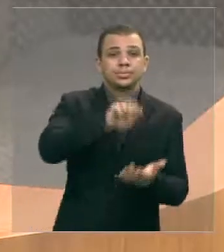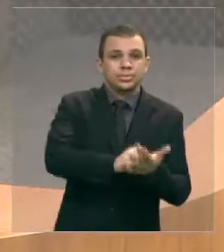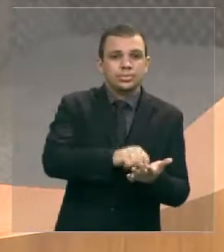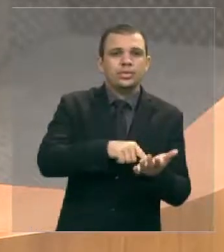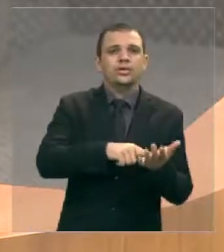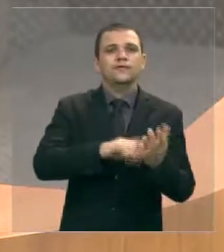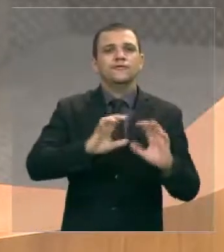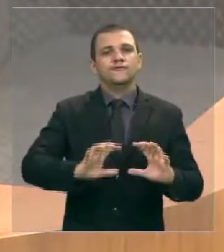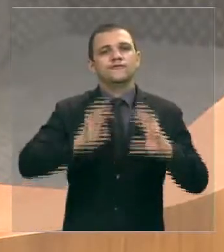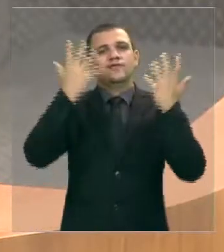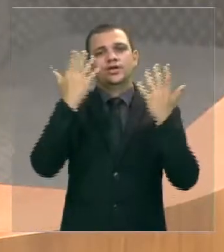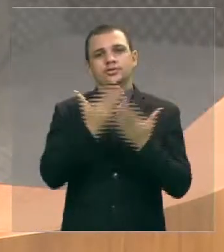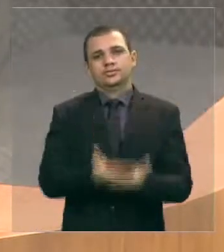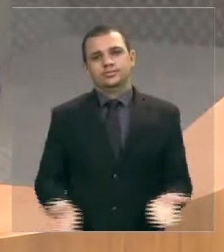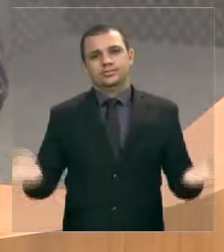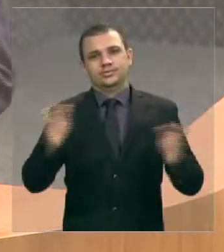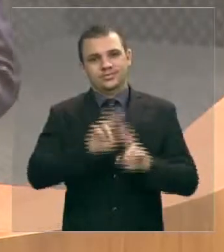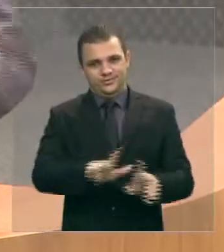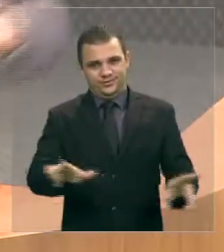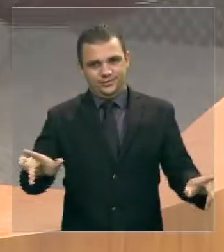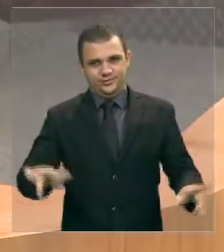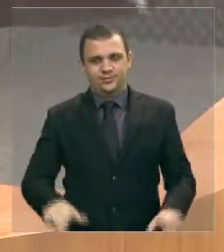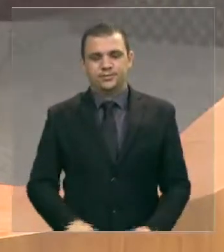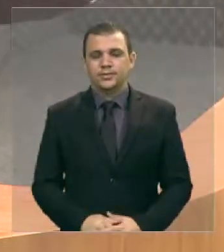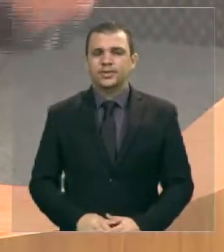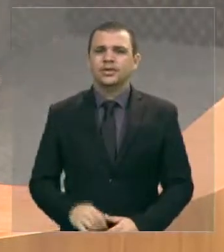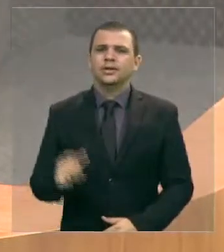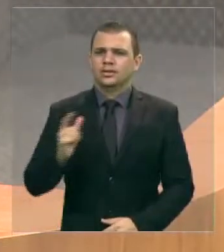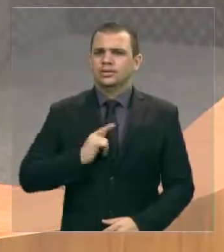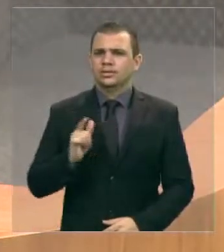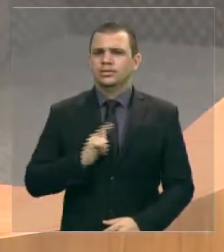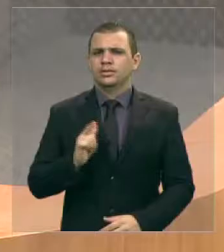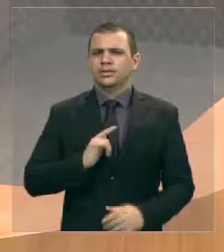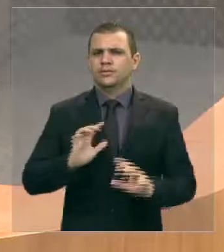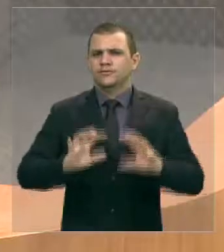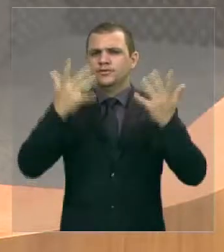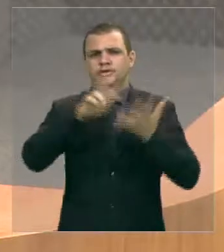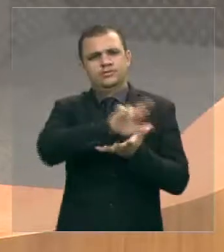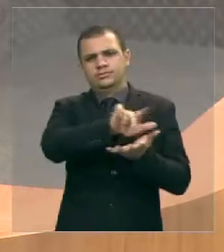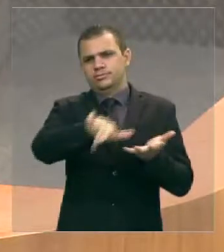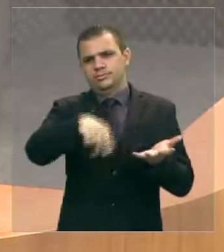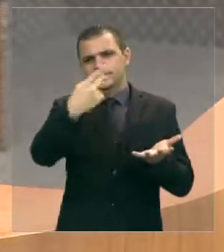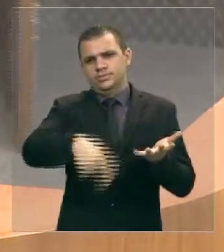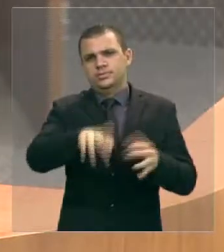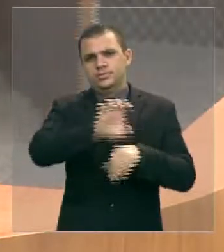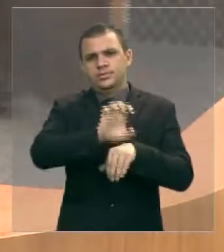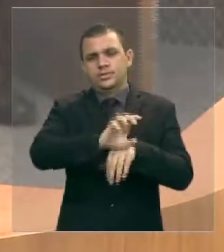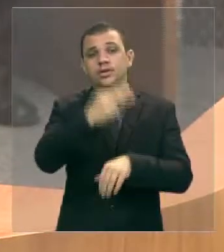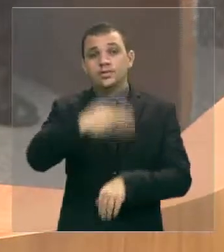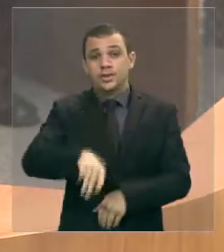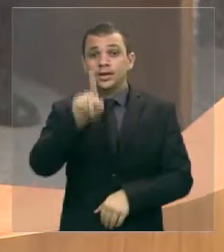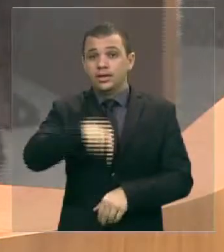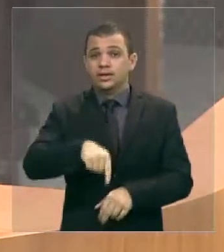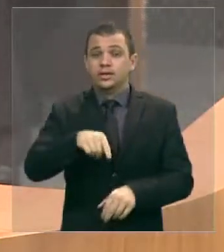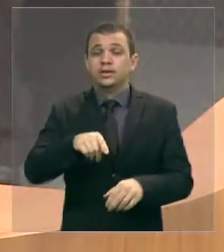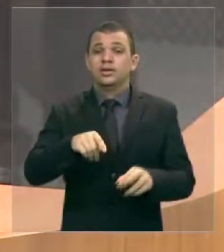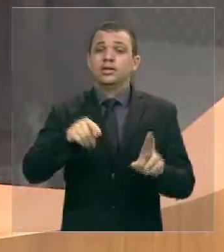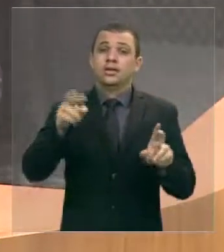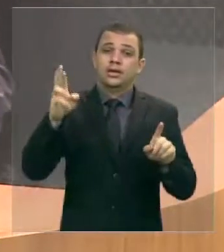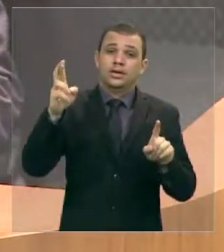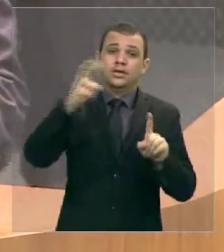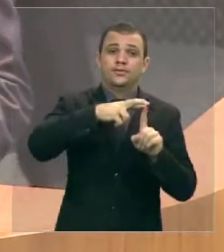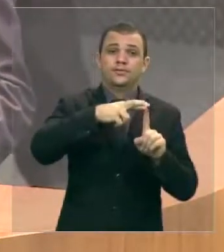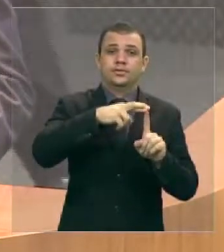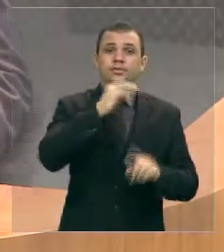celebrações e folguedos nós temos grandes festas no Maranhão que são referência do nosso Estado há